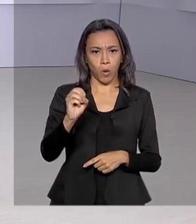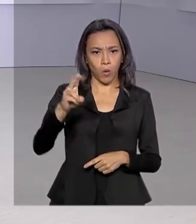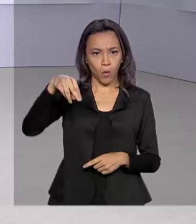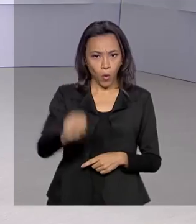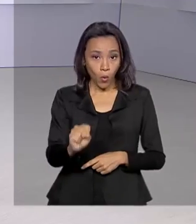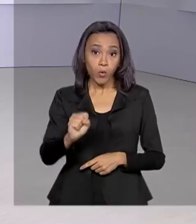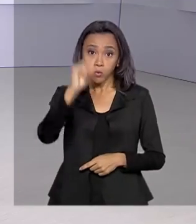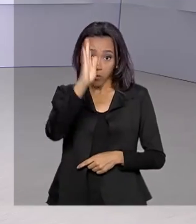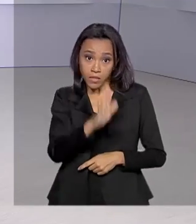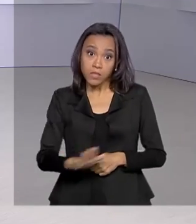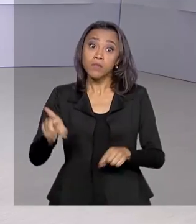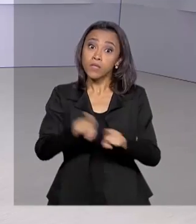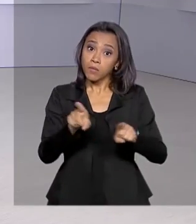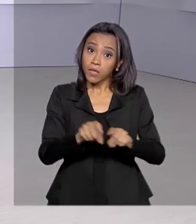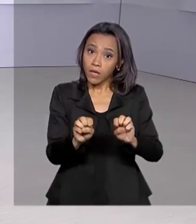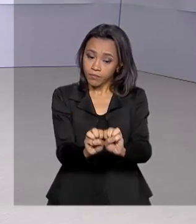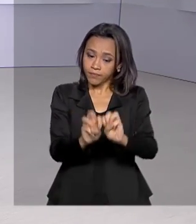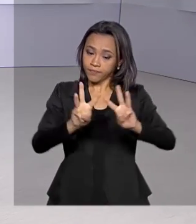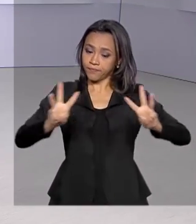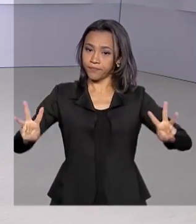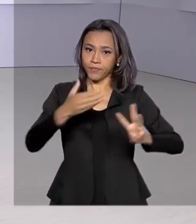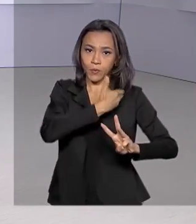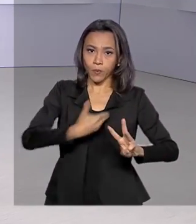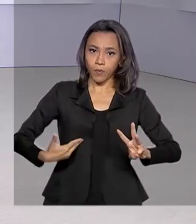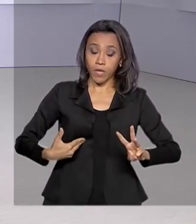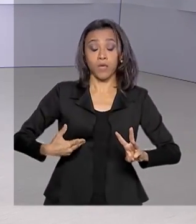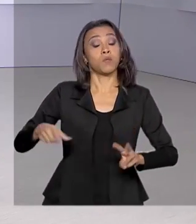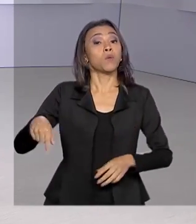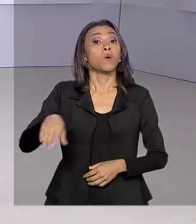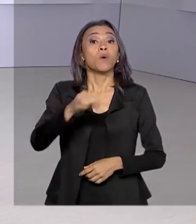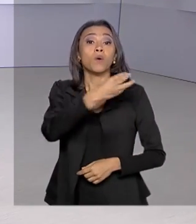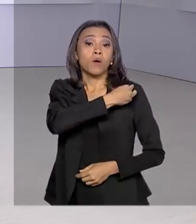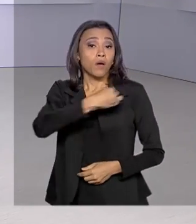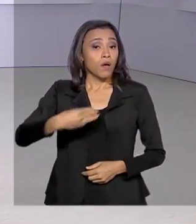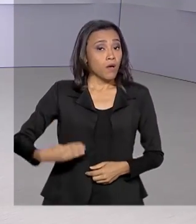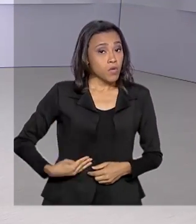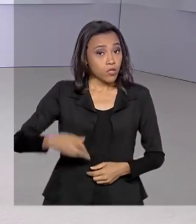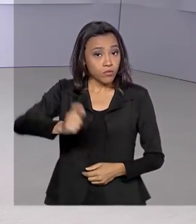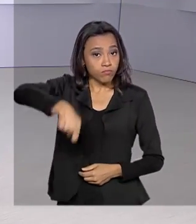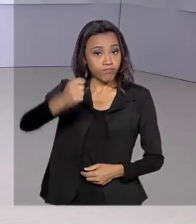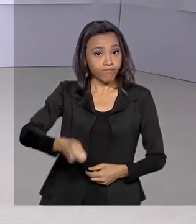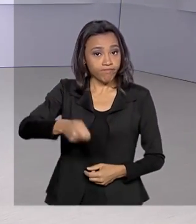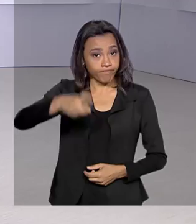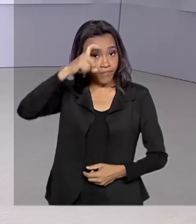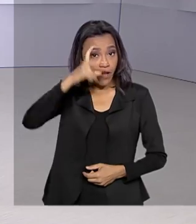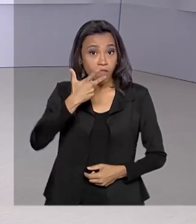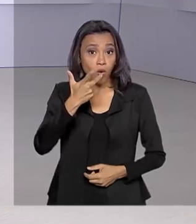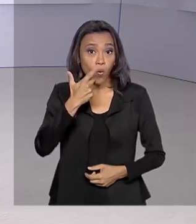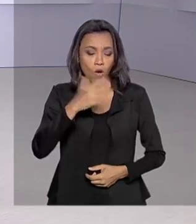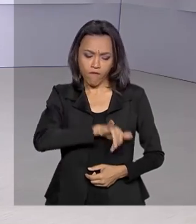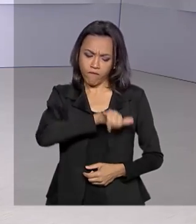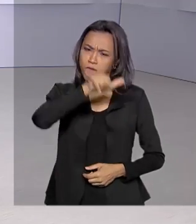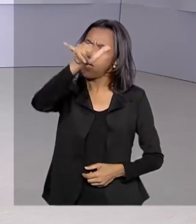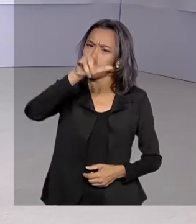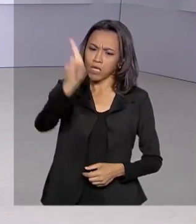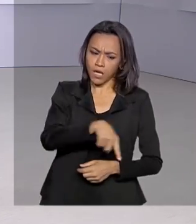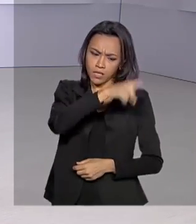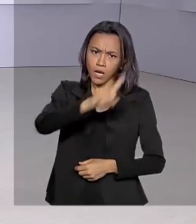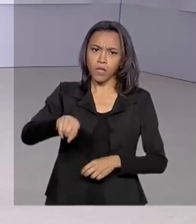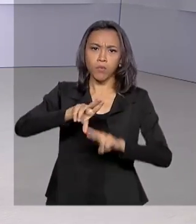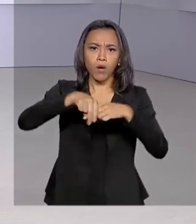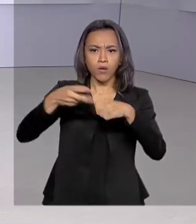Consumidor.gov. O ministro Sérgio Moro disse que os consumidores que tiveram viagens canceladas por causa do